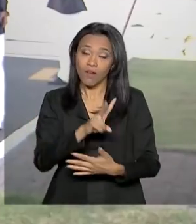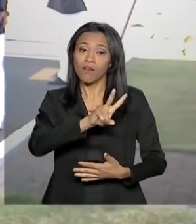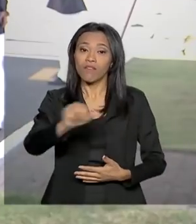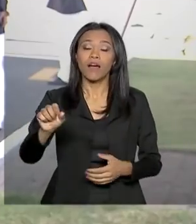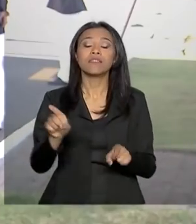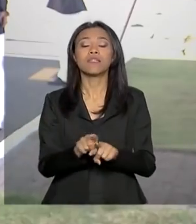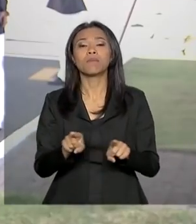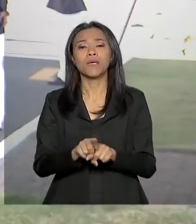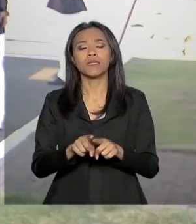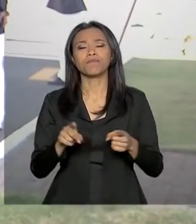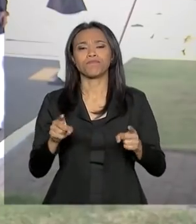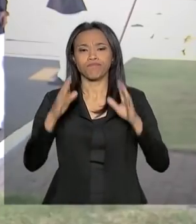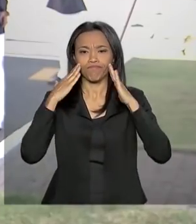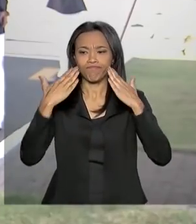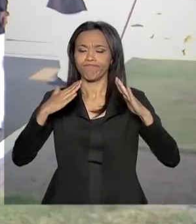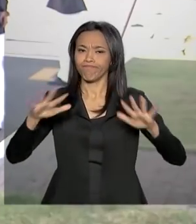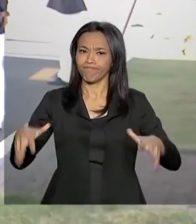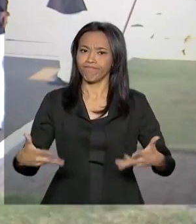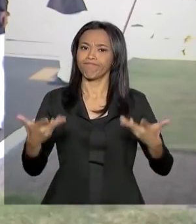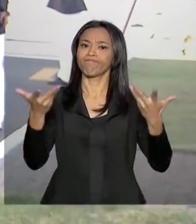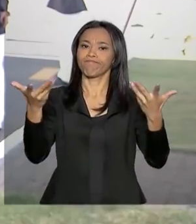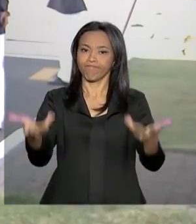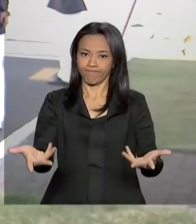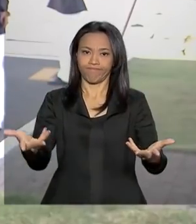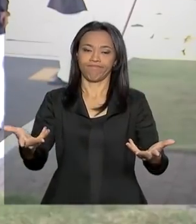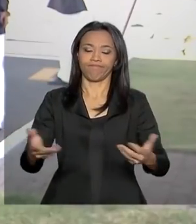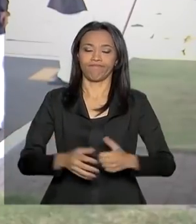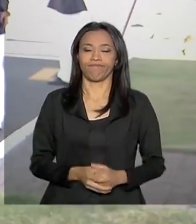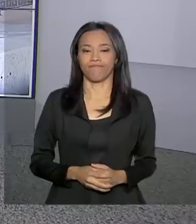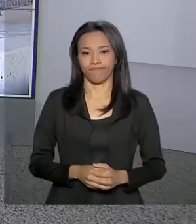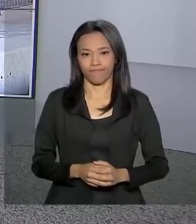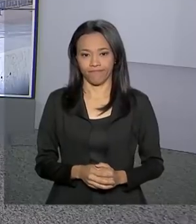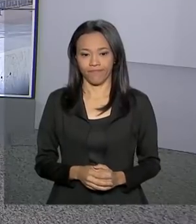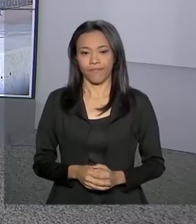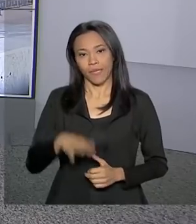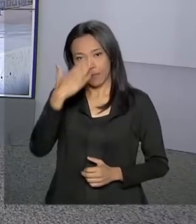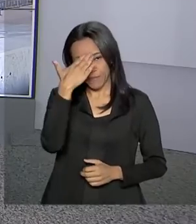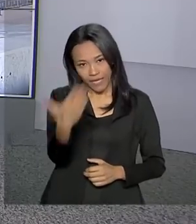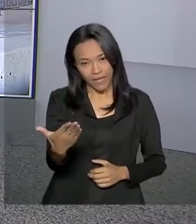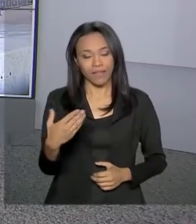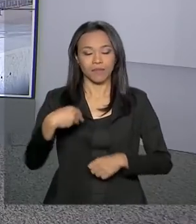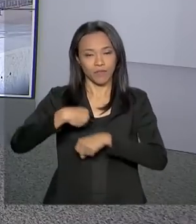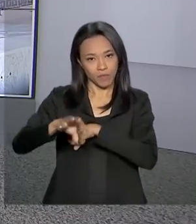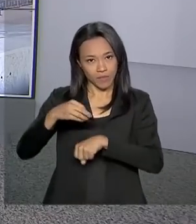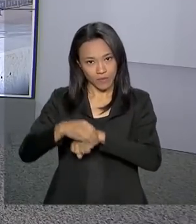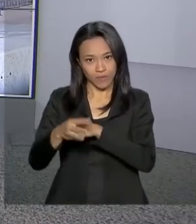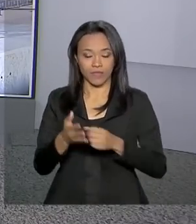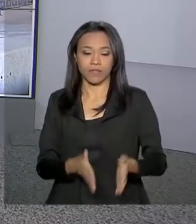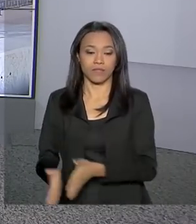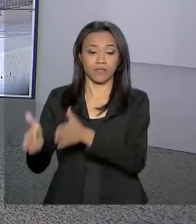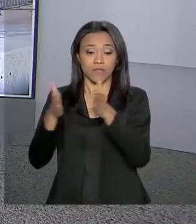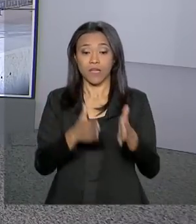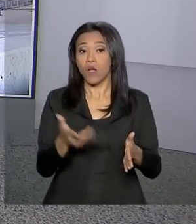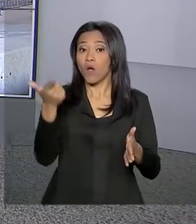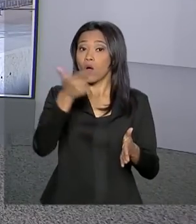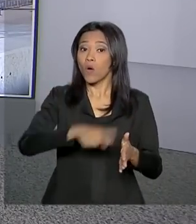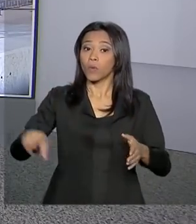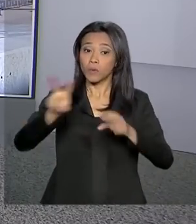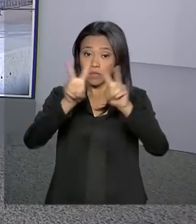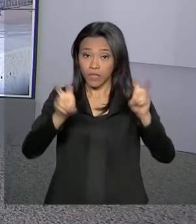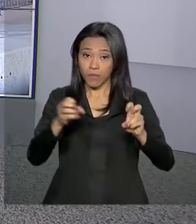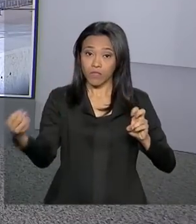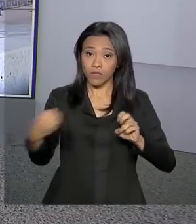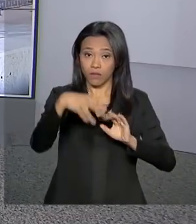das condecorações da Ordem do Mérito Naval. Carla. Obrigada pelas suas informações. E o nosso assunto agora é a nova